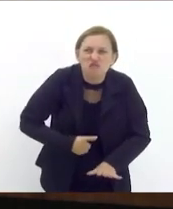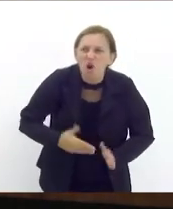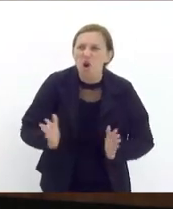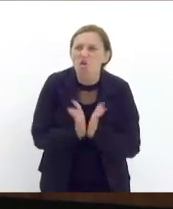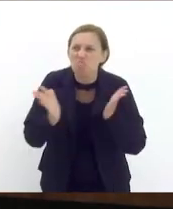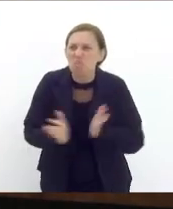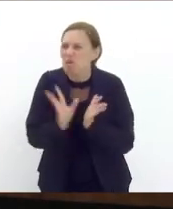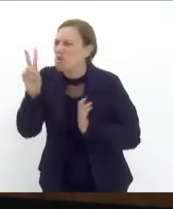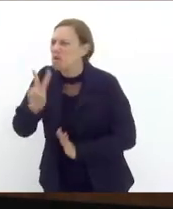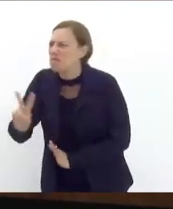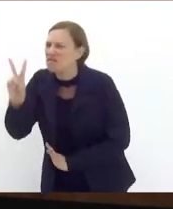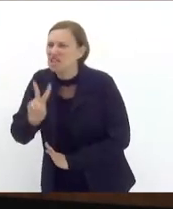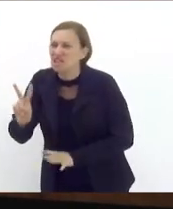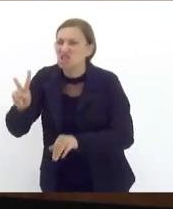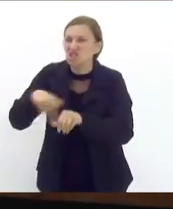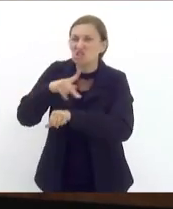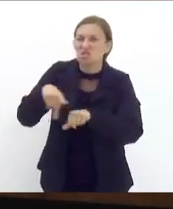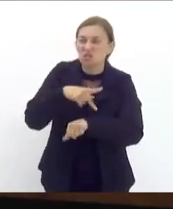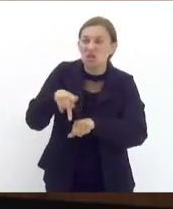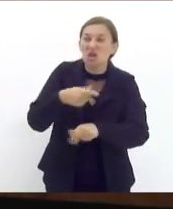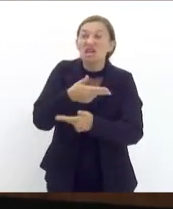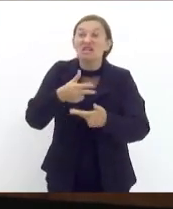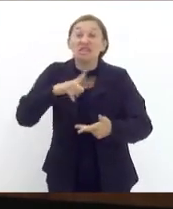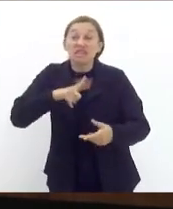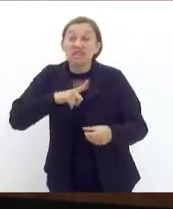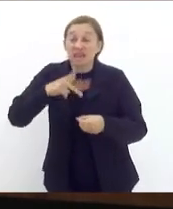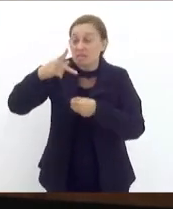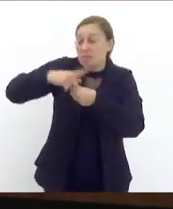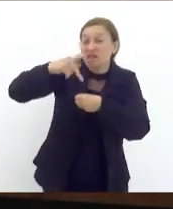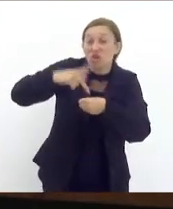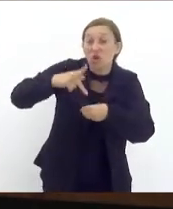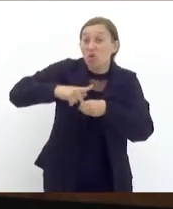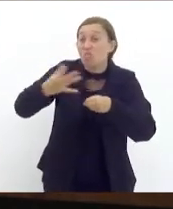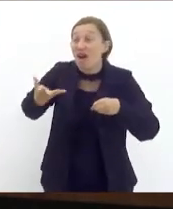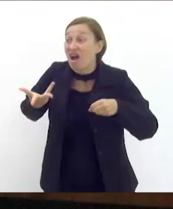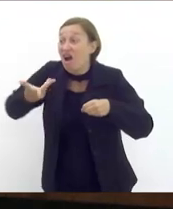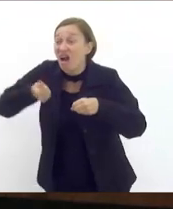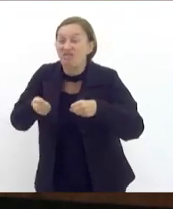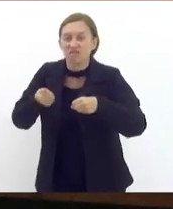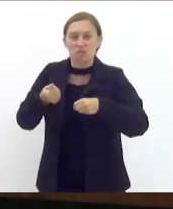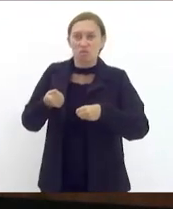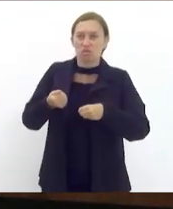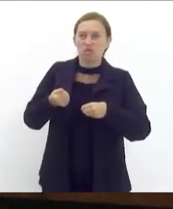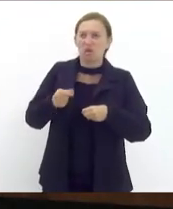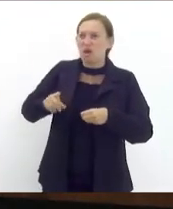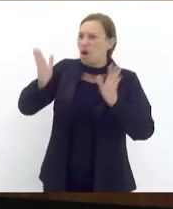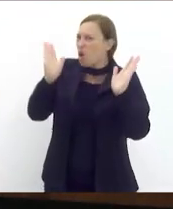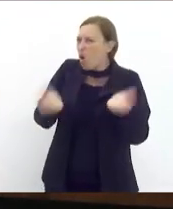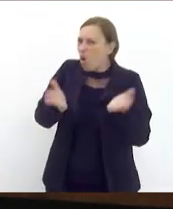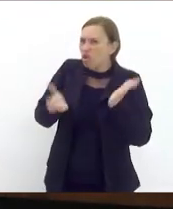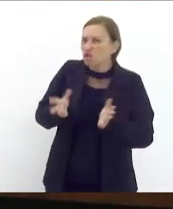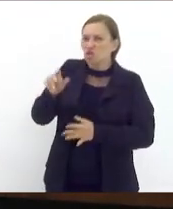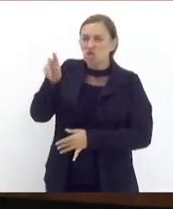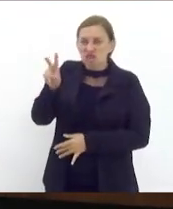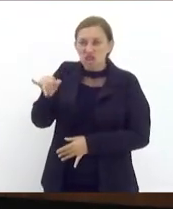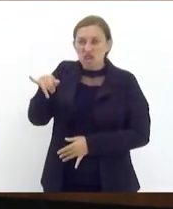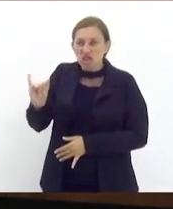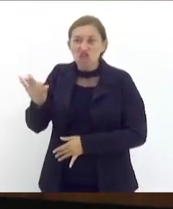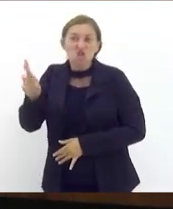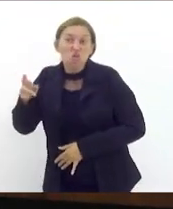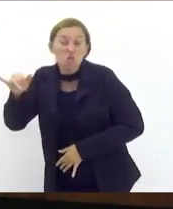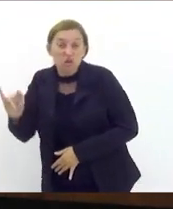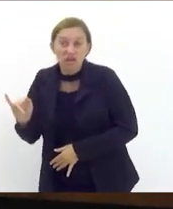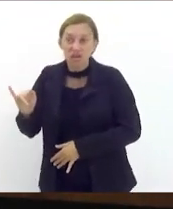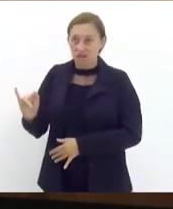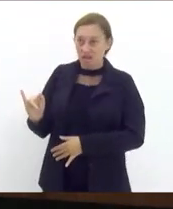Venezuela que tem reservas de petróleo magníficas mas hoje Yuri é um narco